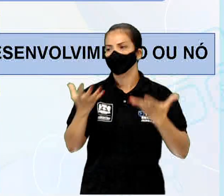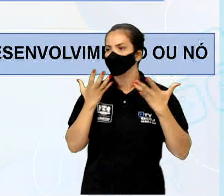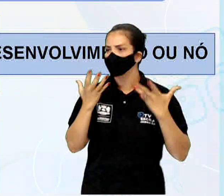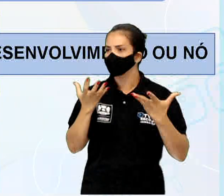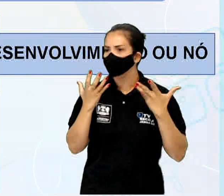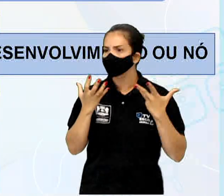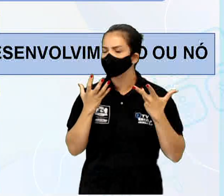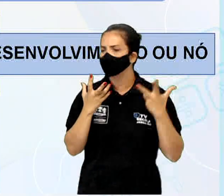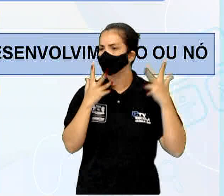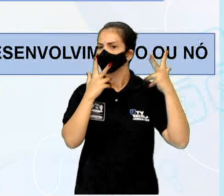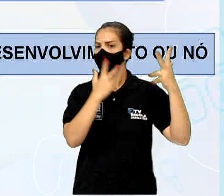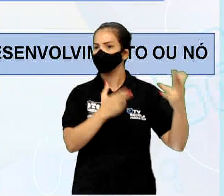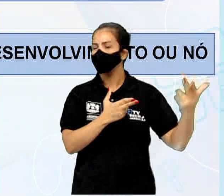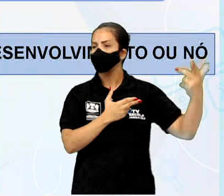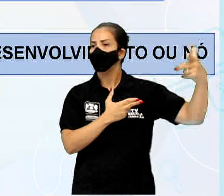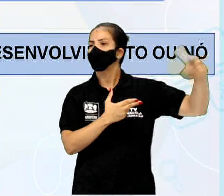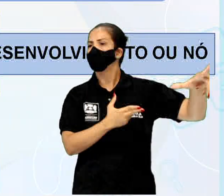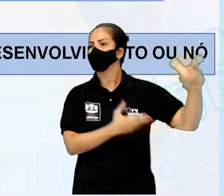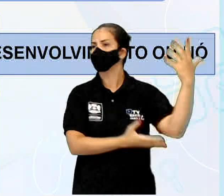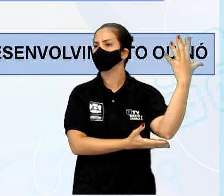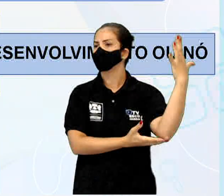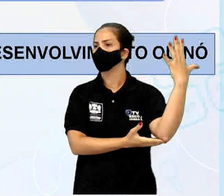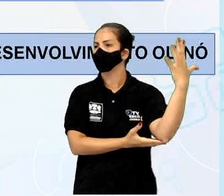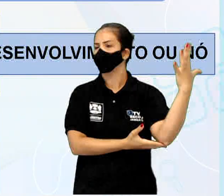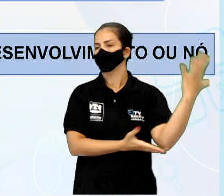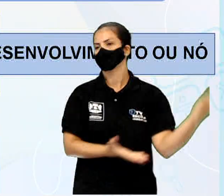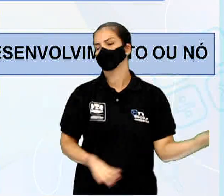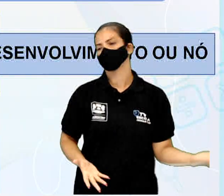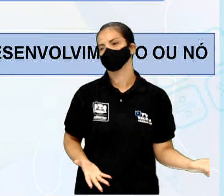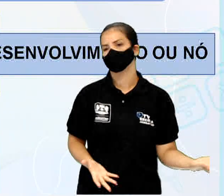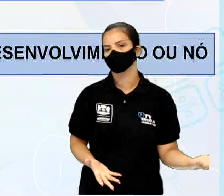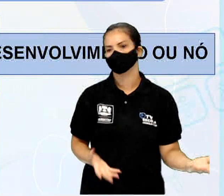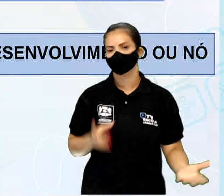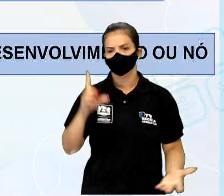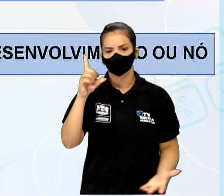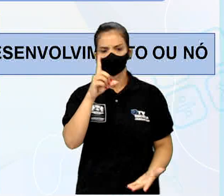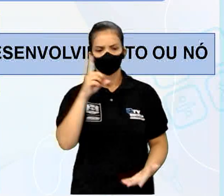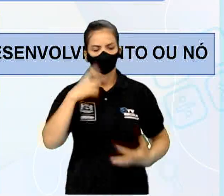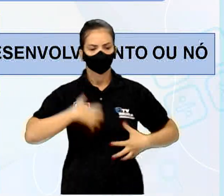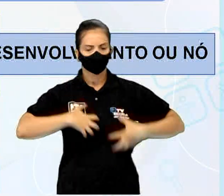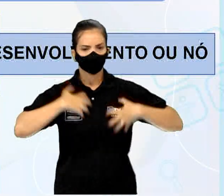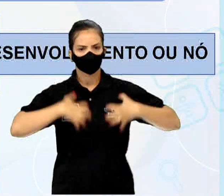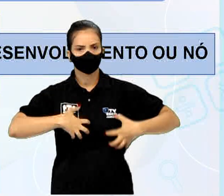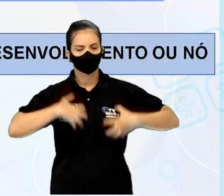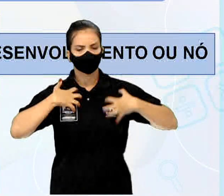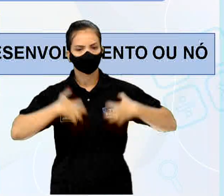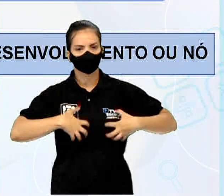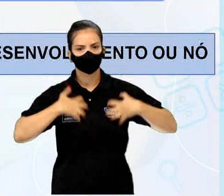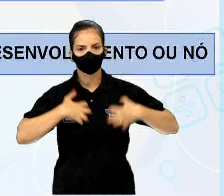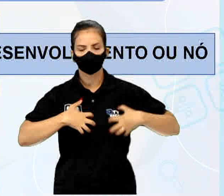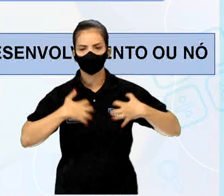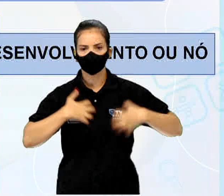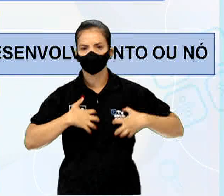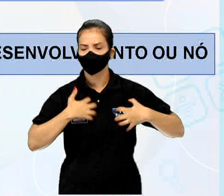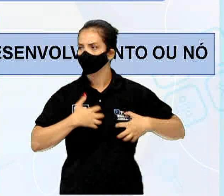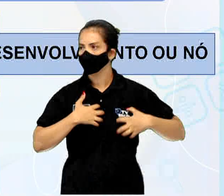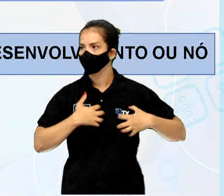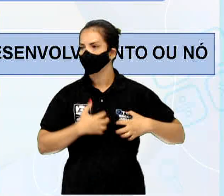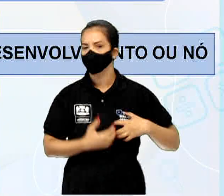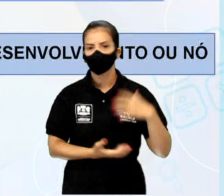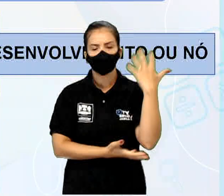que eu vejo no reflexo do lago. Deus, então, foi se enfurecendo porque o baobá não entendia a sua